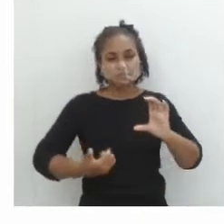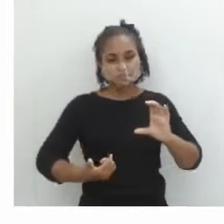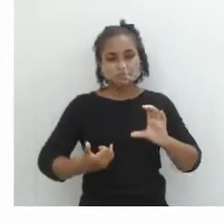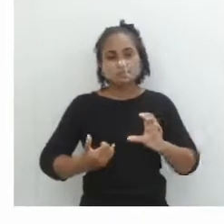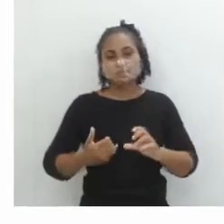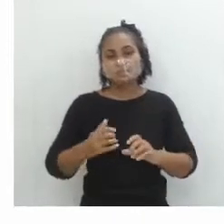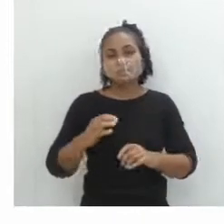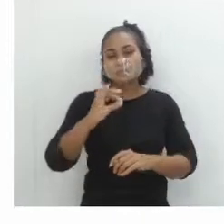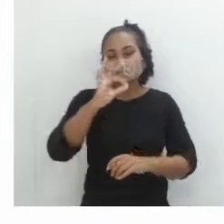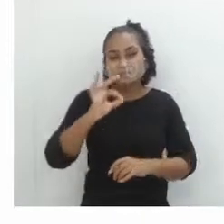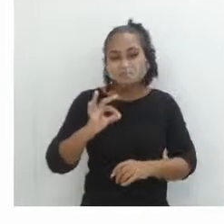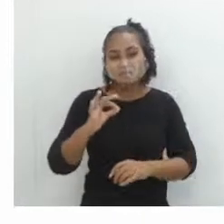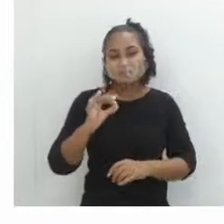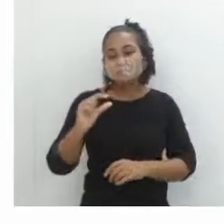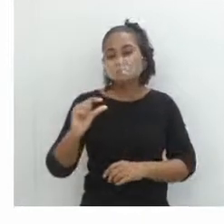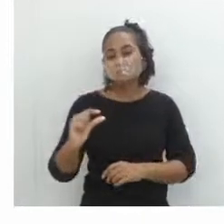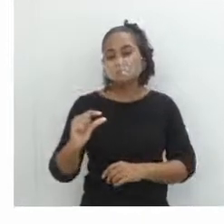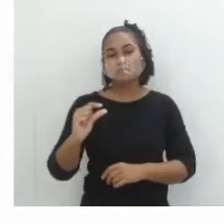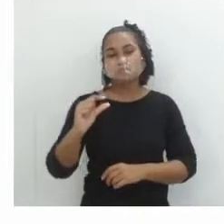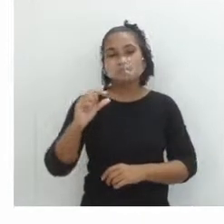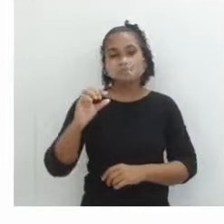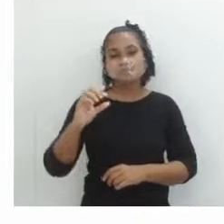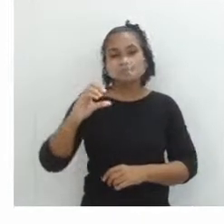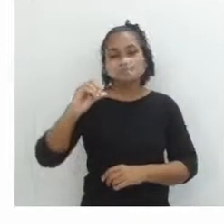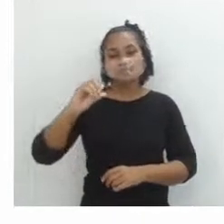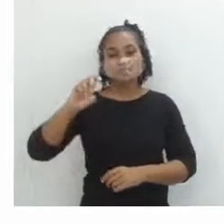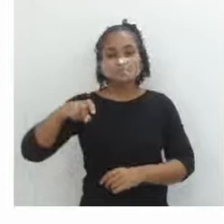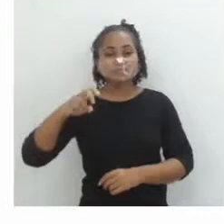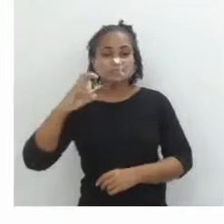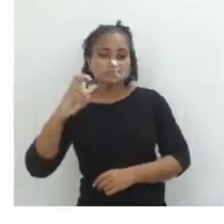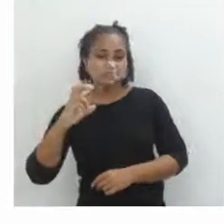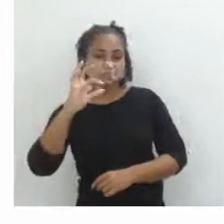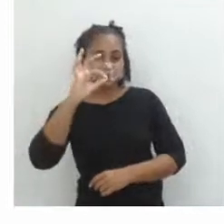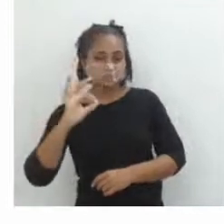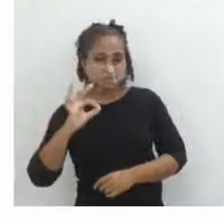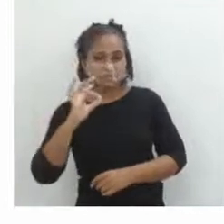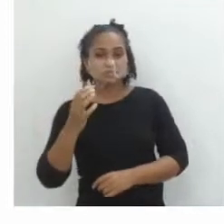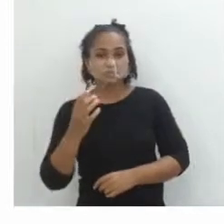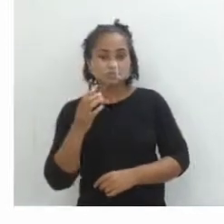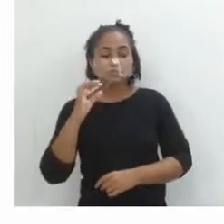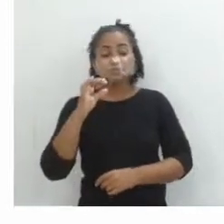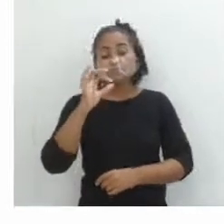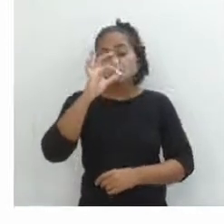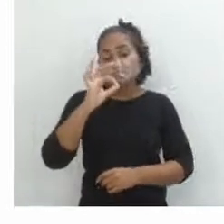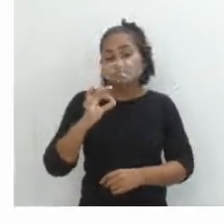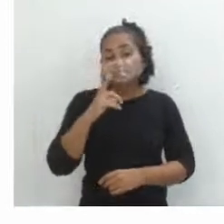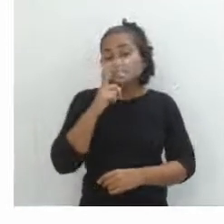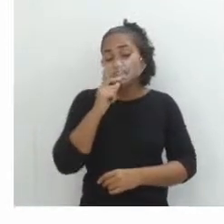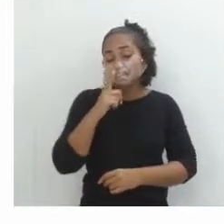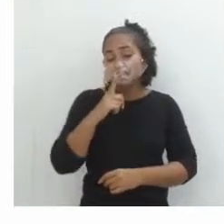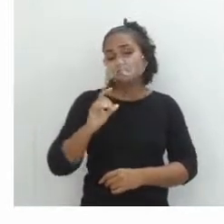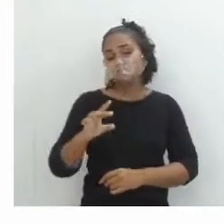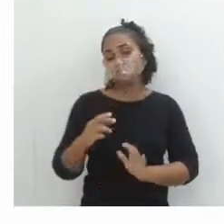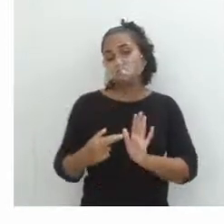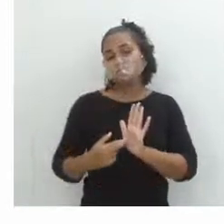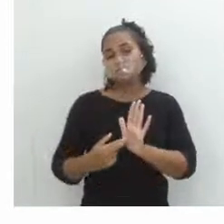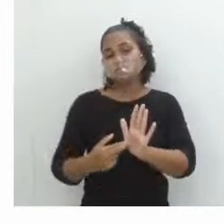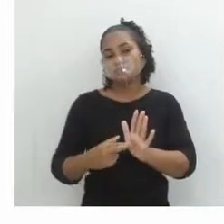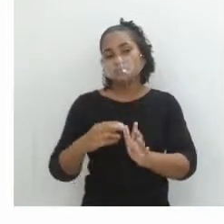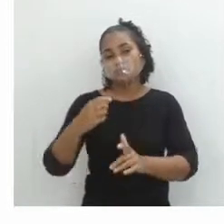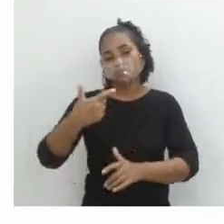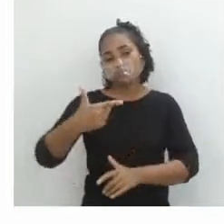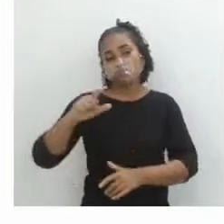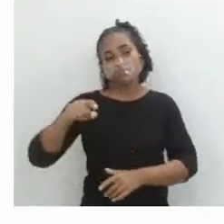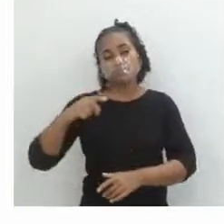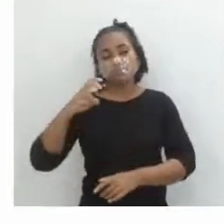salinidade, que é inferior a 0,5%, e ele só é representado 2,5% do total